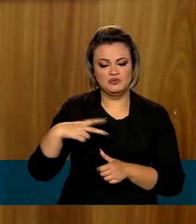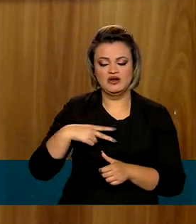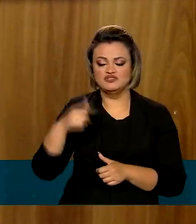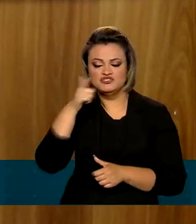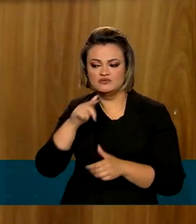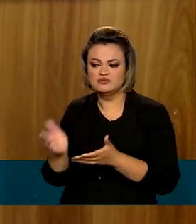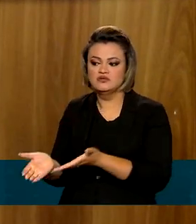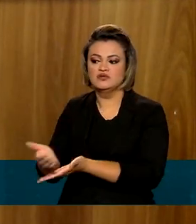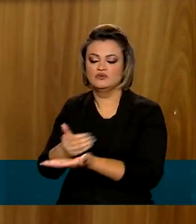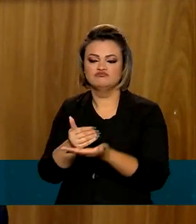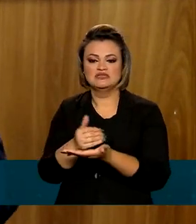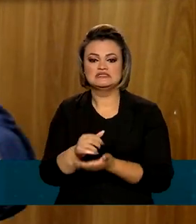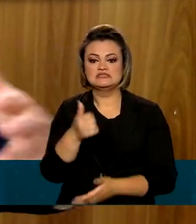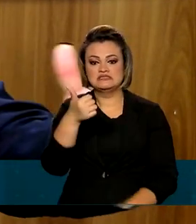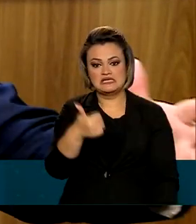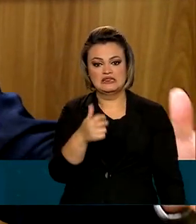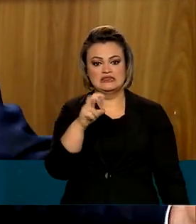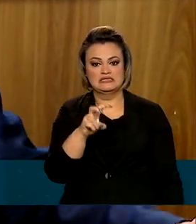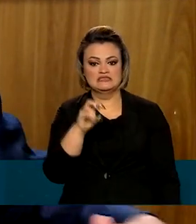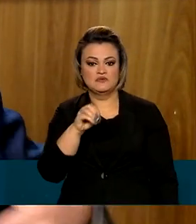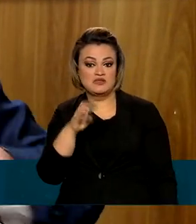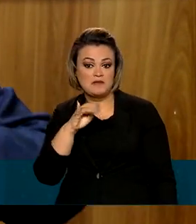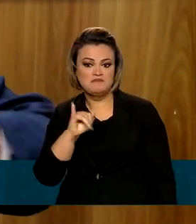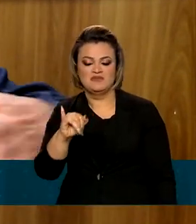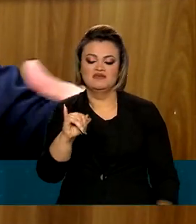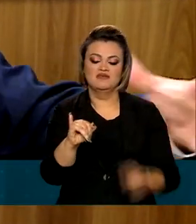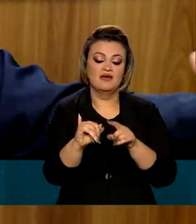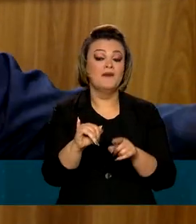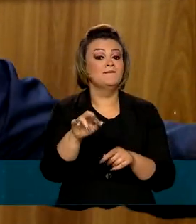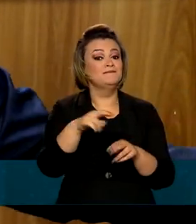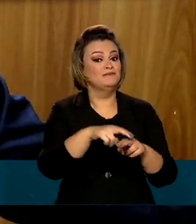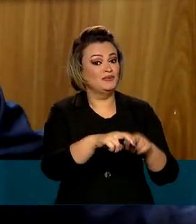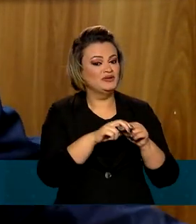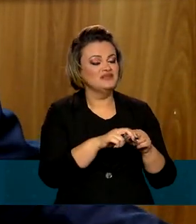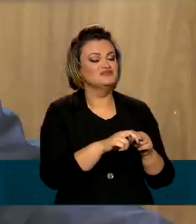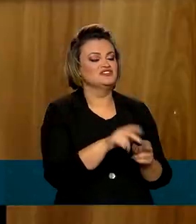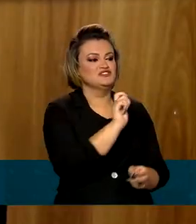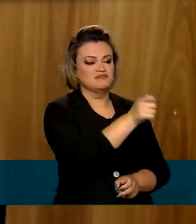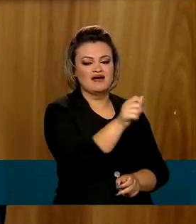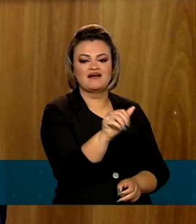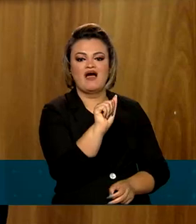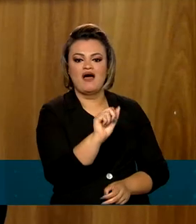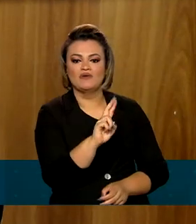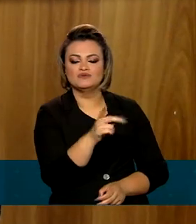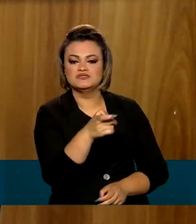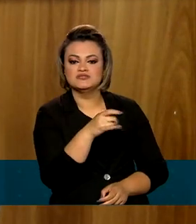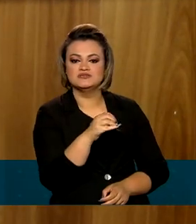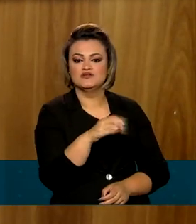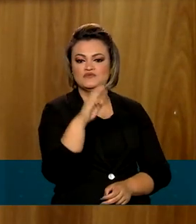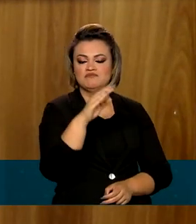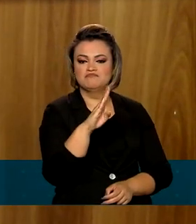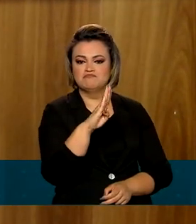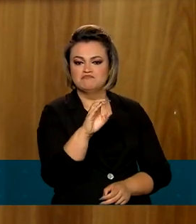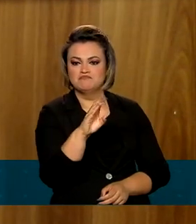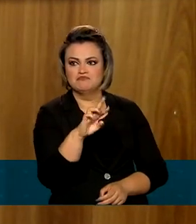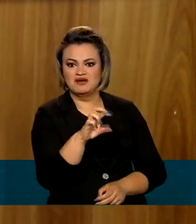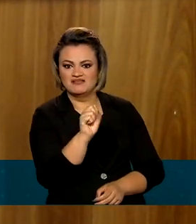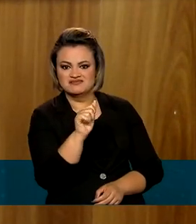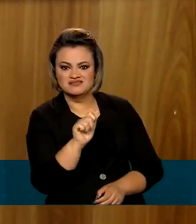bilhões. É isso que está ajudando a pagar o auxílio, a pagar tudo isso que nós estamos fazendo. Nós já temos encomendados